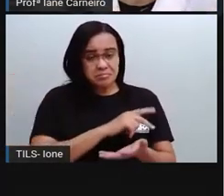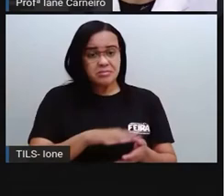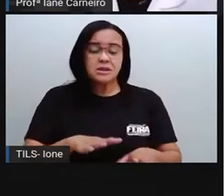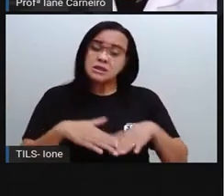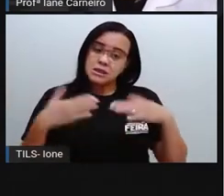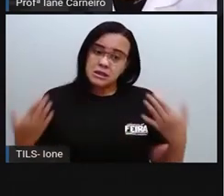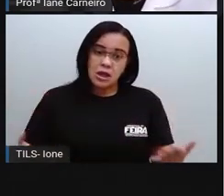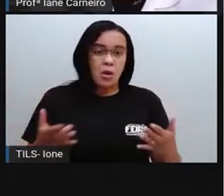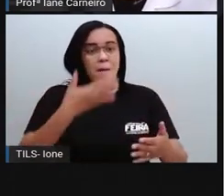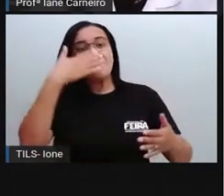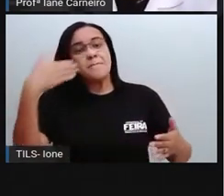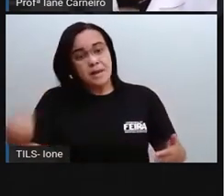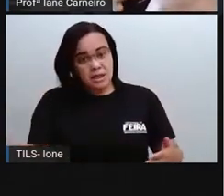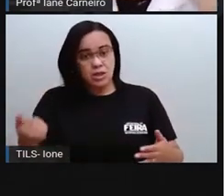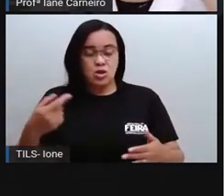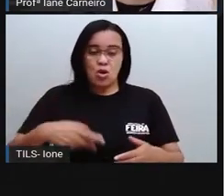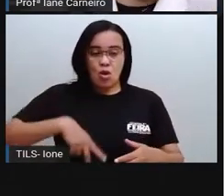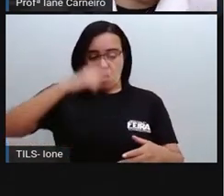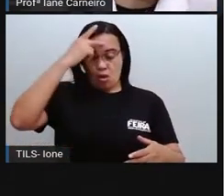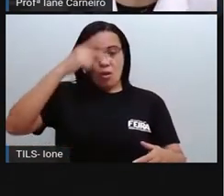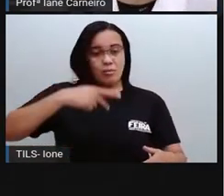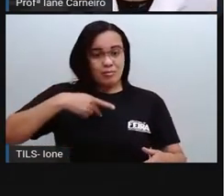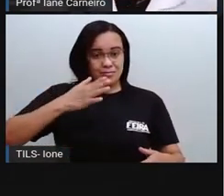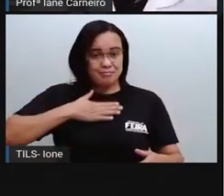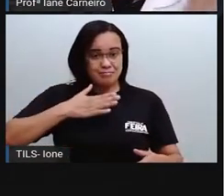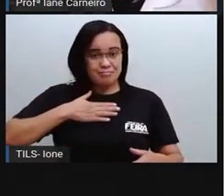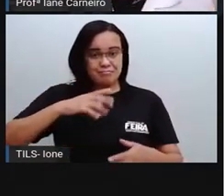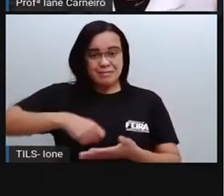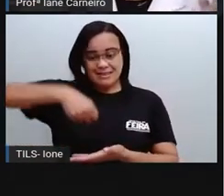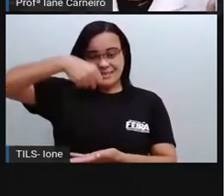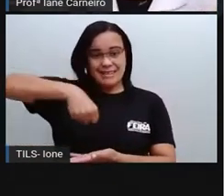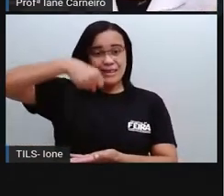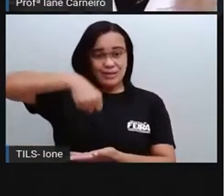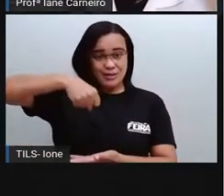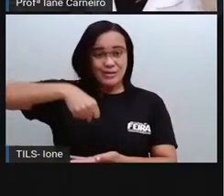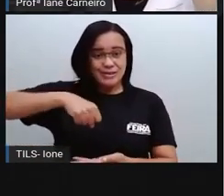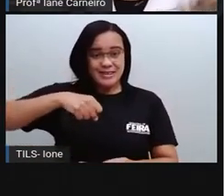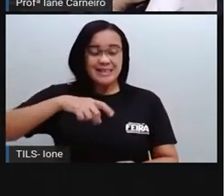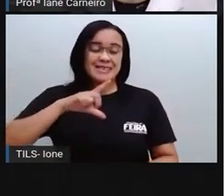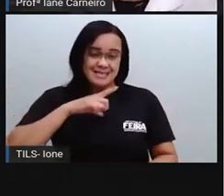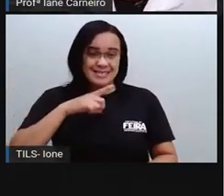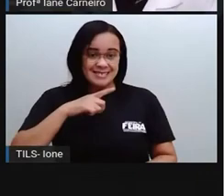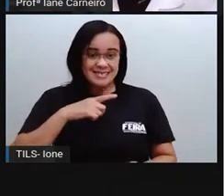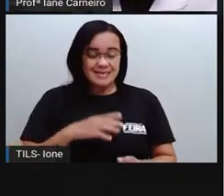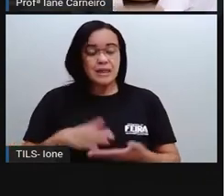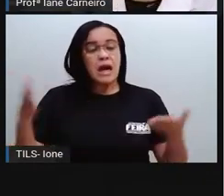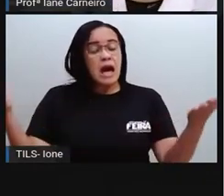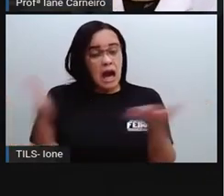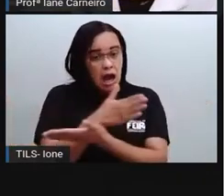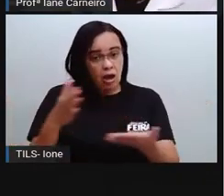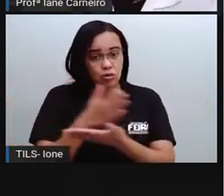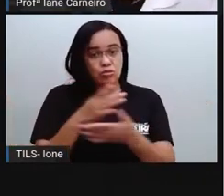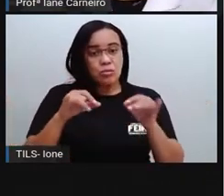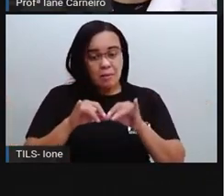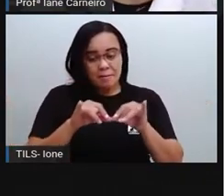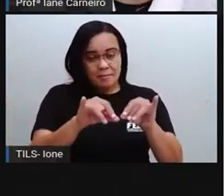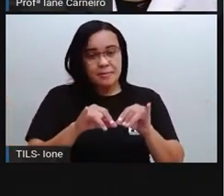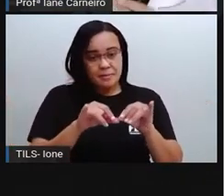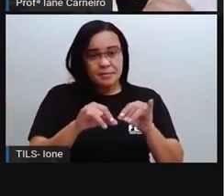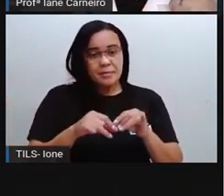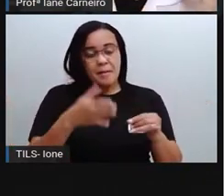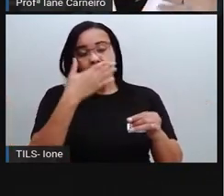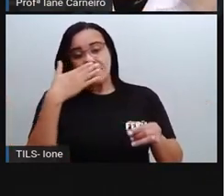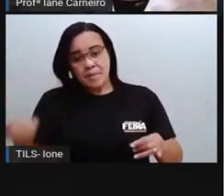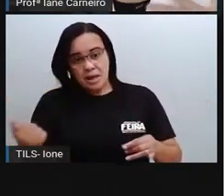ideal é que a gente leve nossa própria sacola. Tem supermercados que fazem questão de colocar a compra da gente em uma sacola,